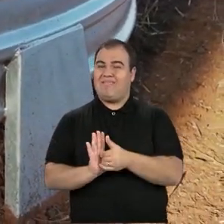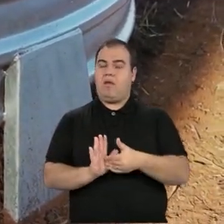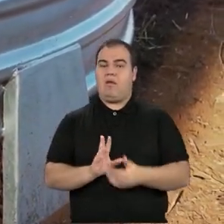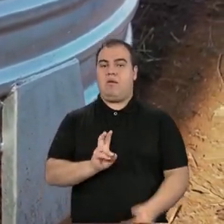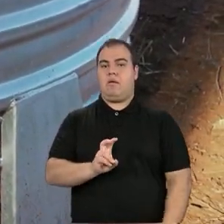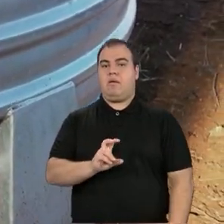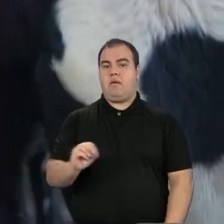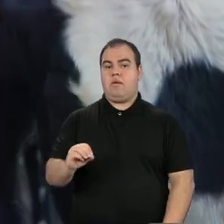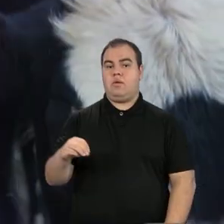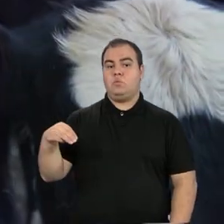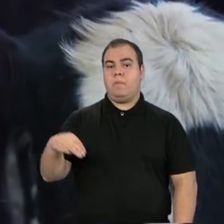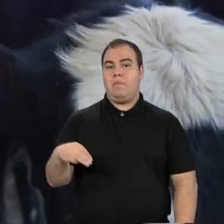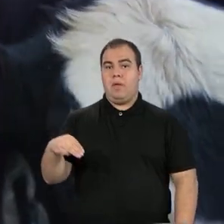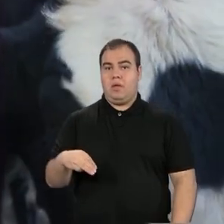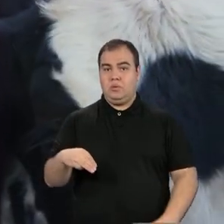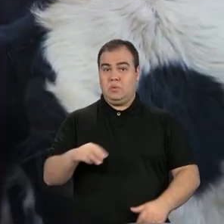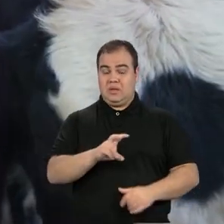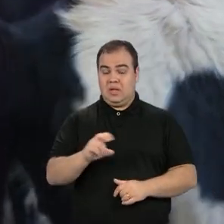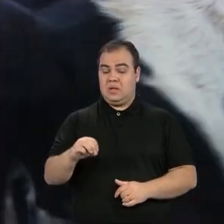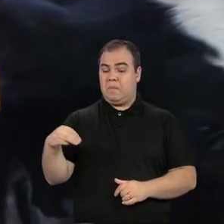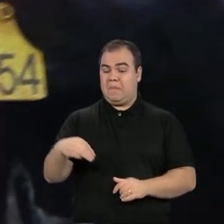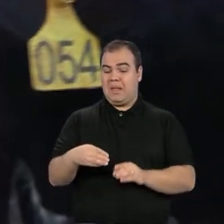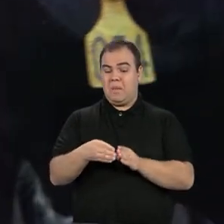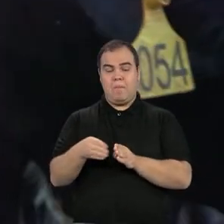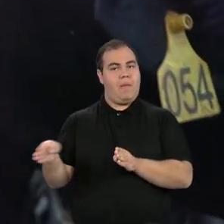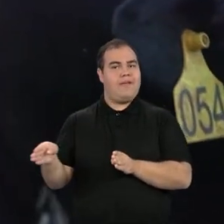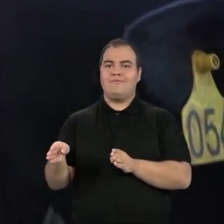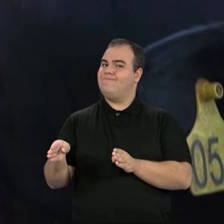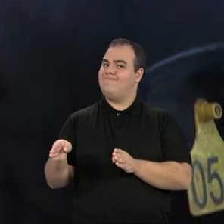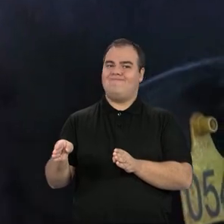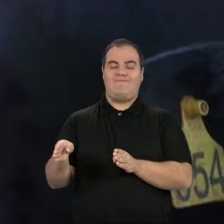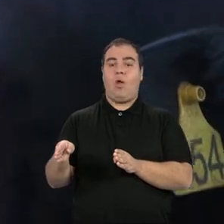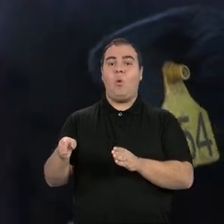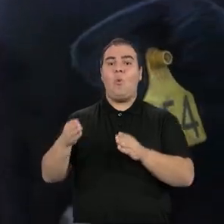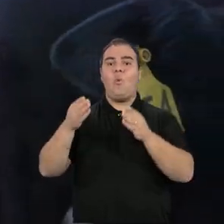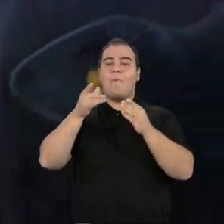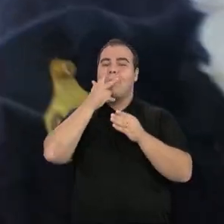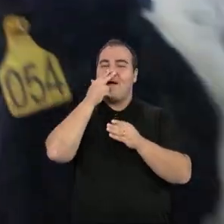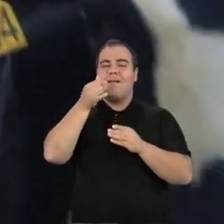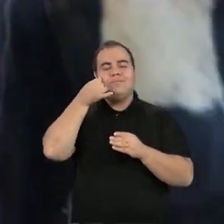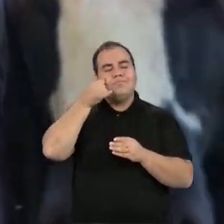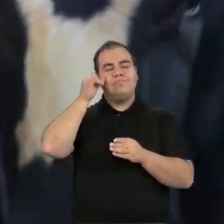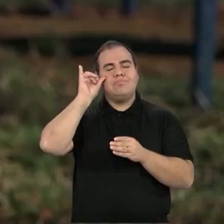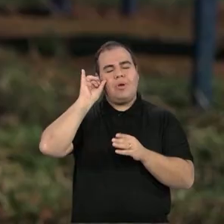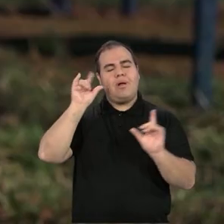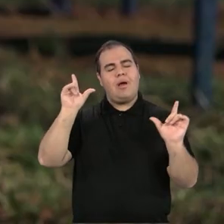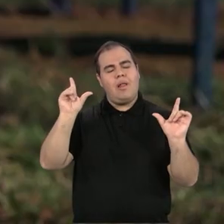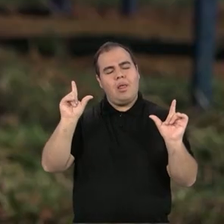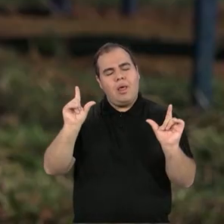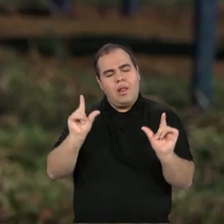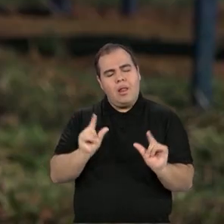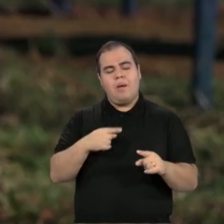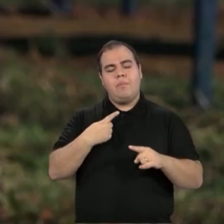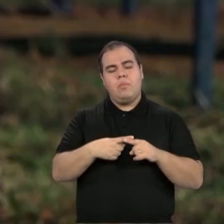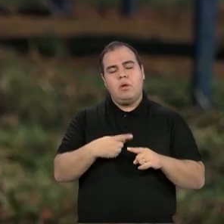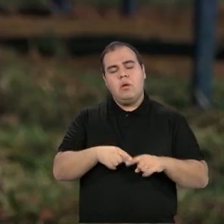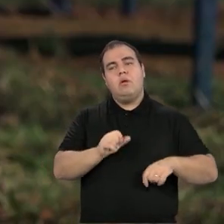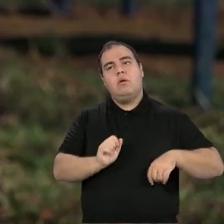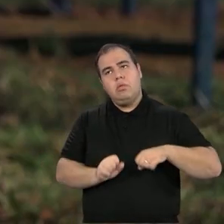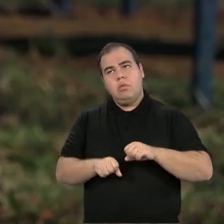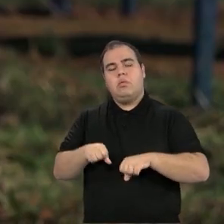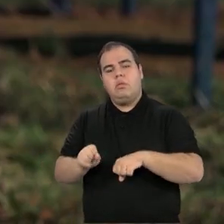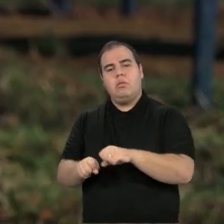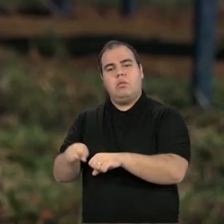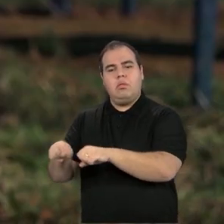500 metros. Acima de 500 metros, o animal vai ter um decréscimo na sua produção, porque está caminhando muito. Em